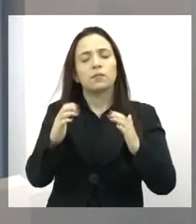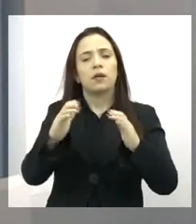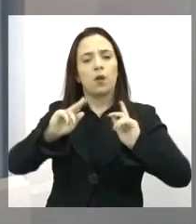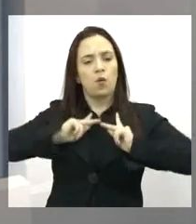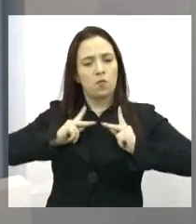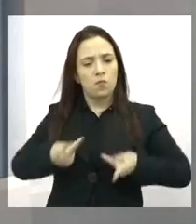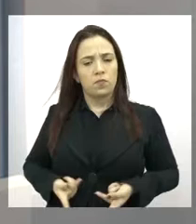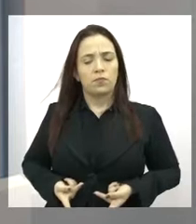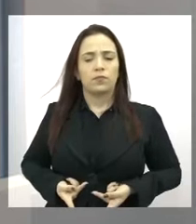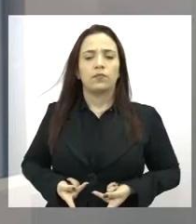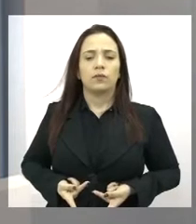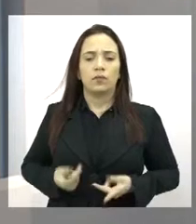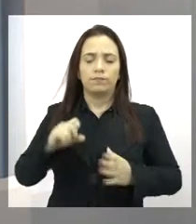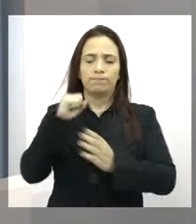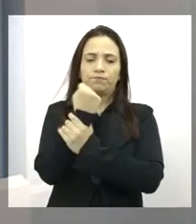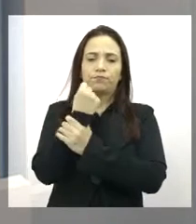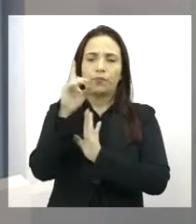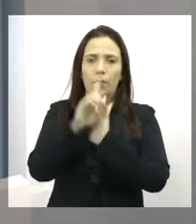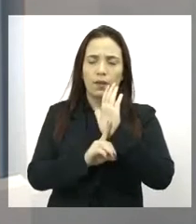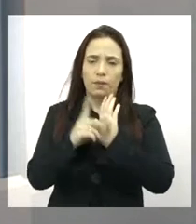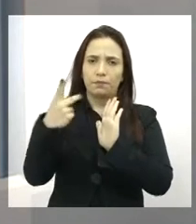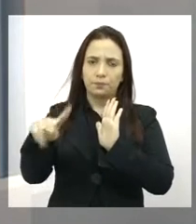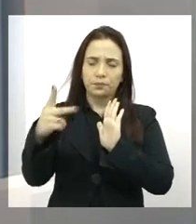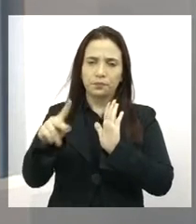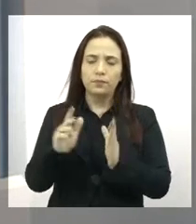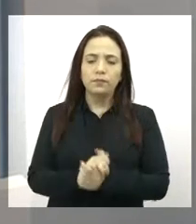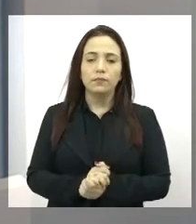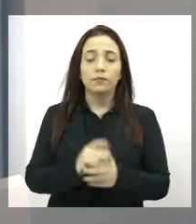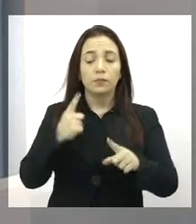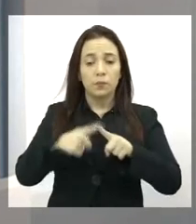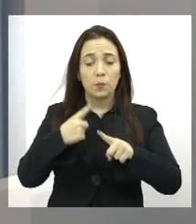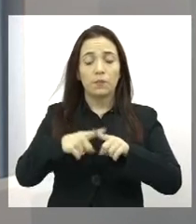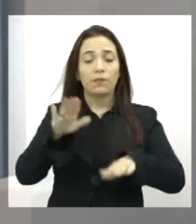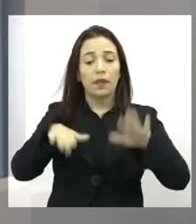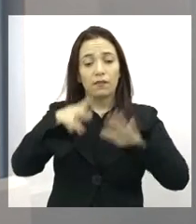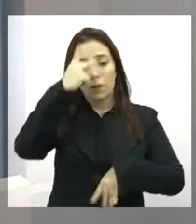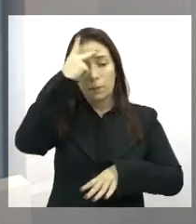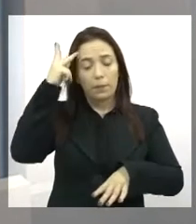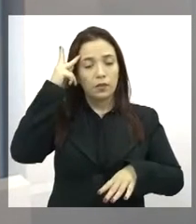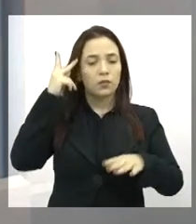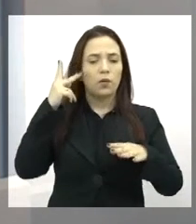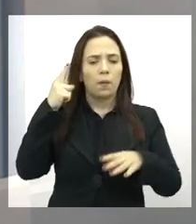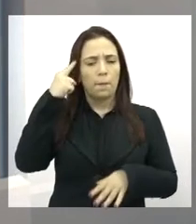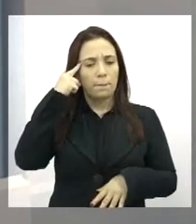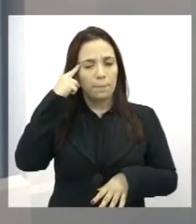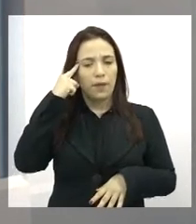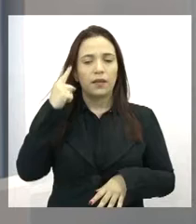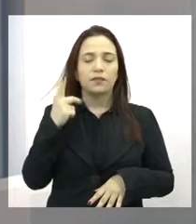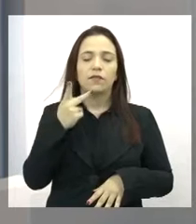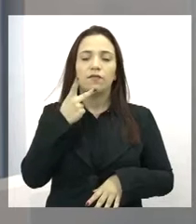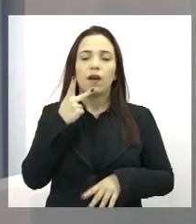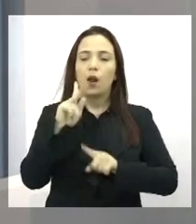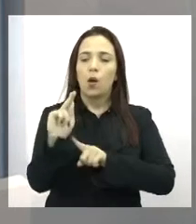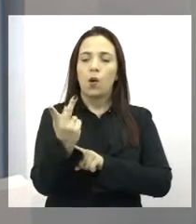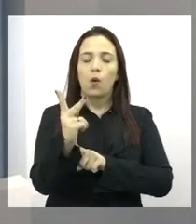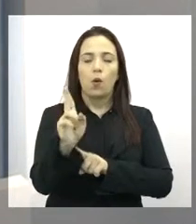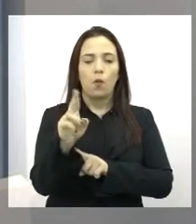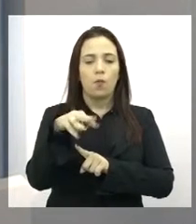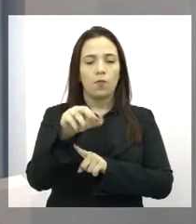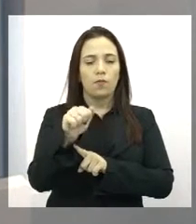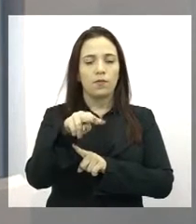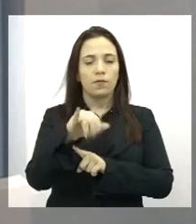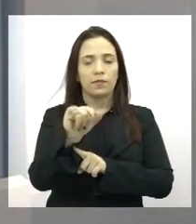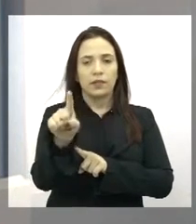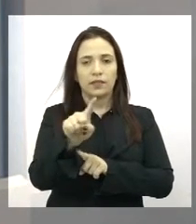respeitosa possível, assegurando todos os direitos das mulheres. Porque, às vezes, as pessoas confundem, acham que quando a gente fala de parto humanizado,